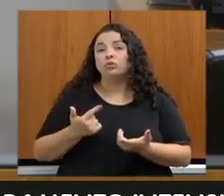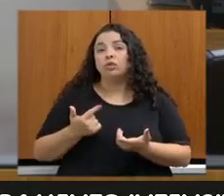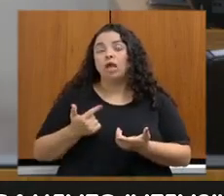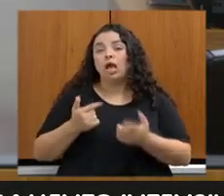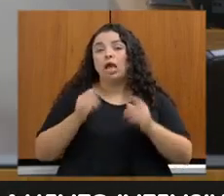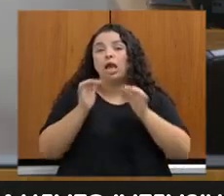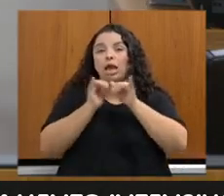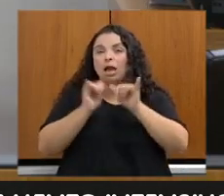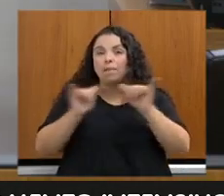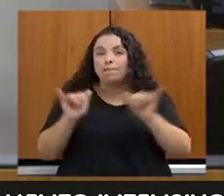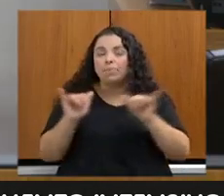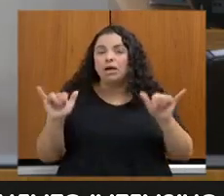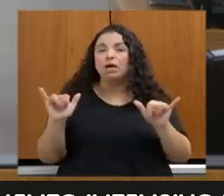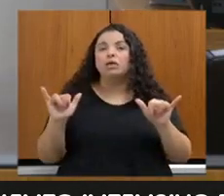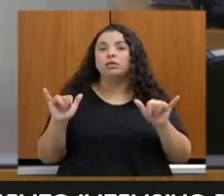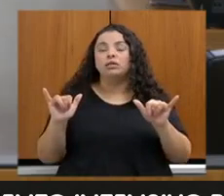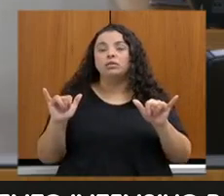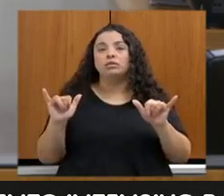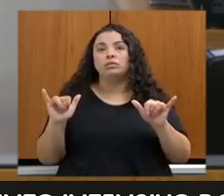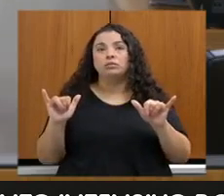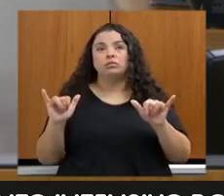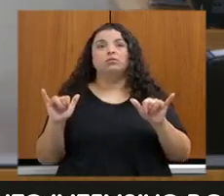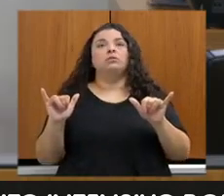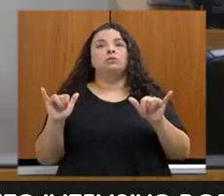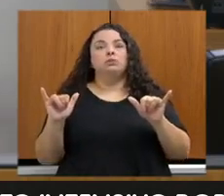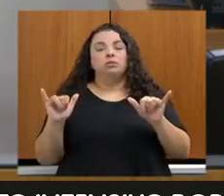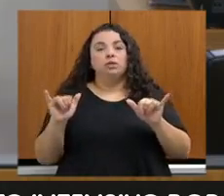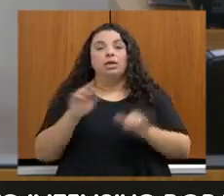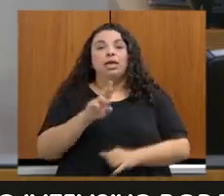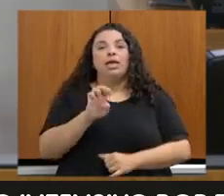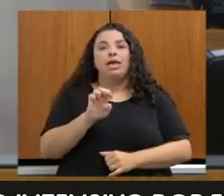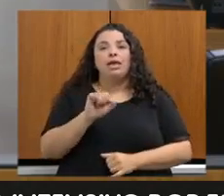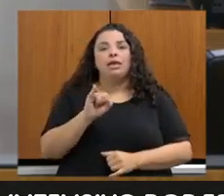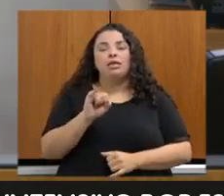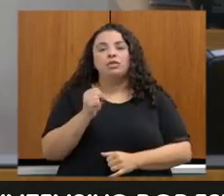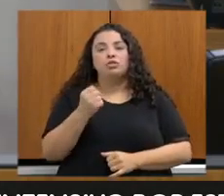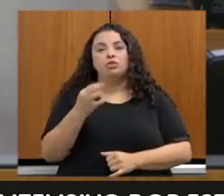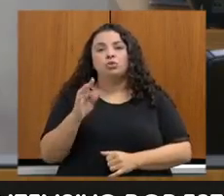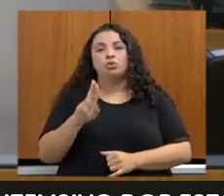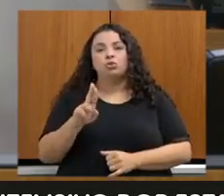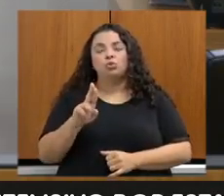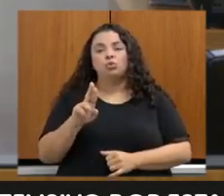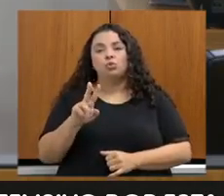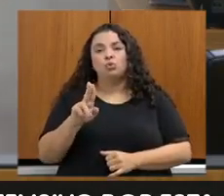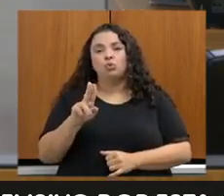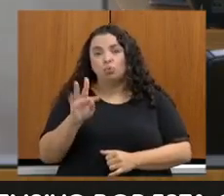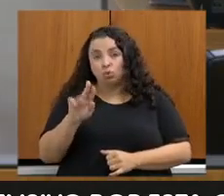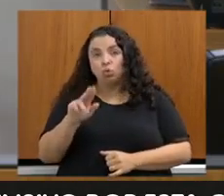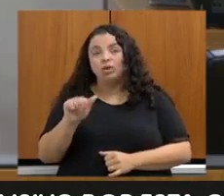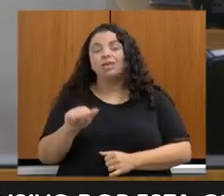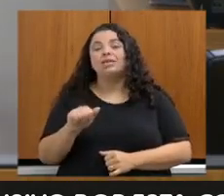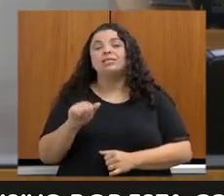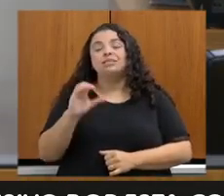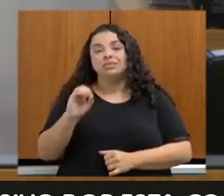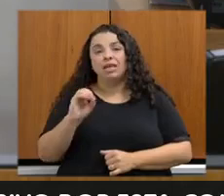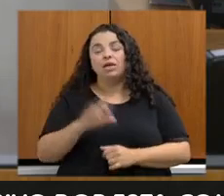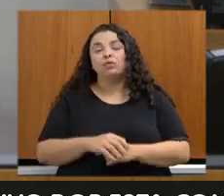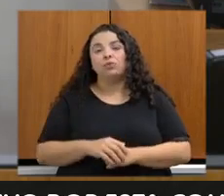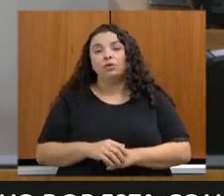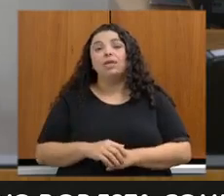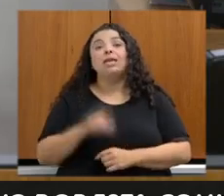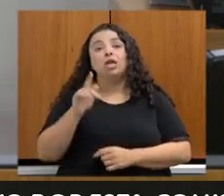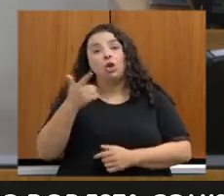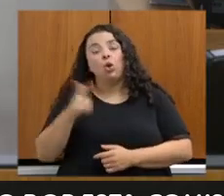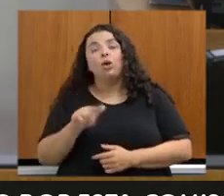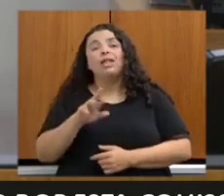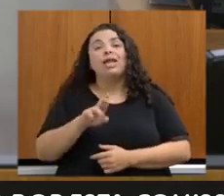campanha global Resto Zero e também Resto Resiliência, que buscam reserar as emissões líquidas de